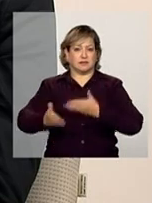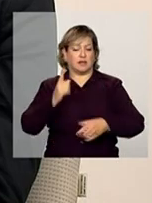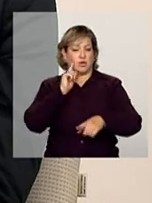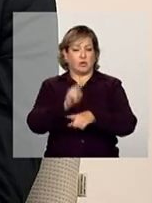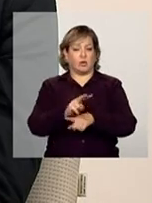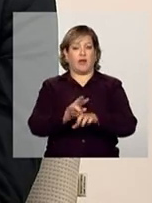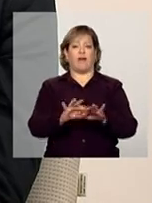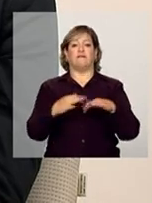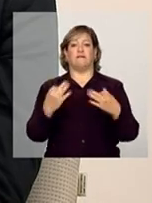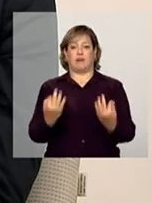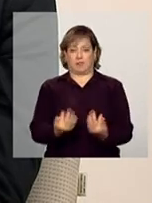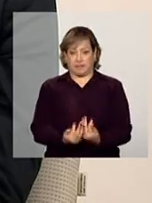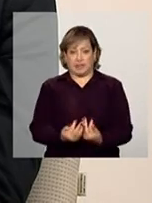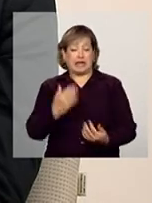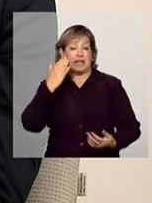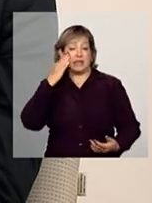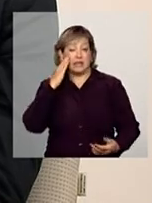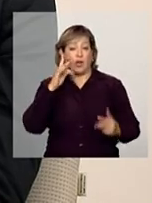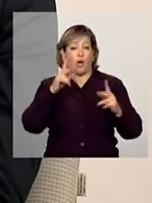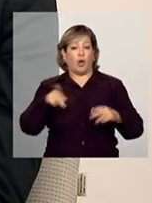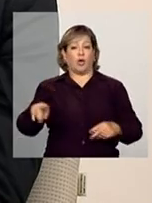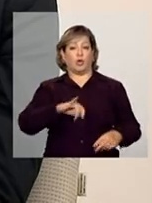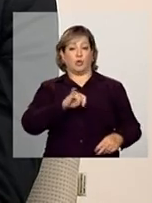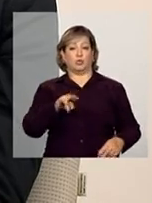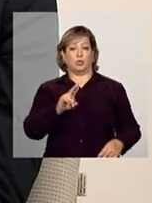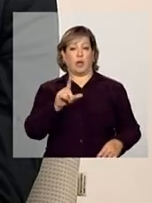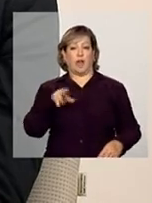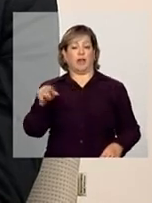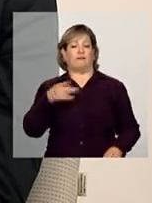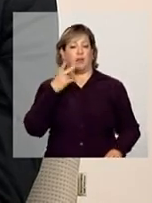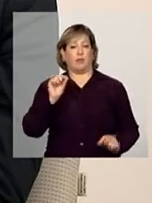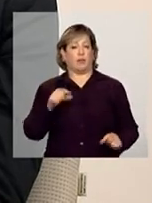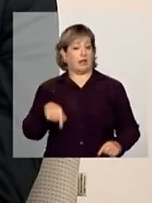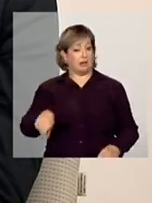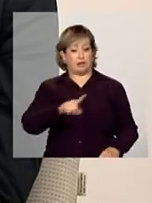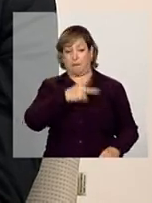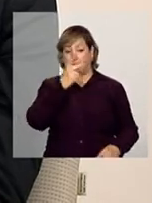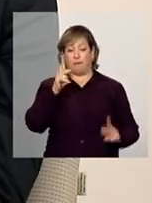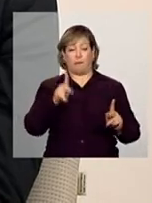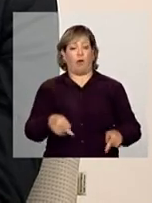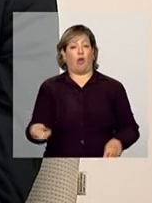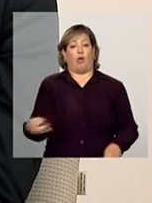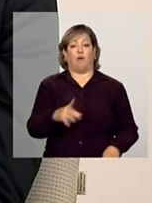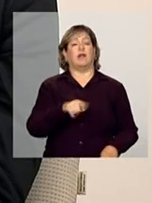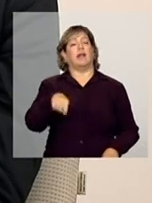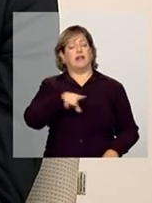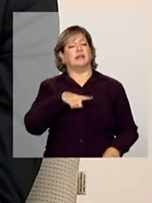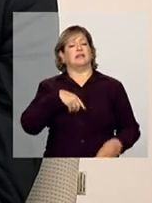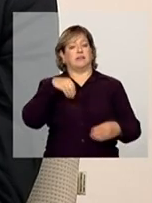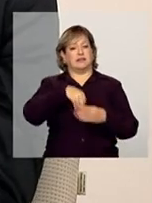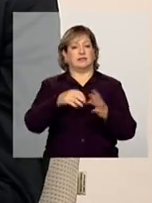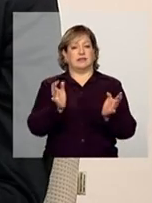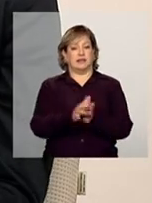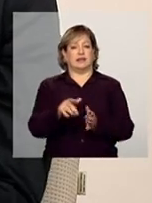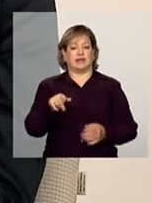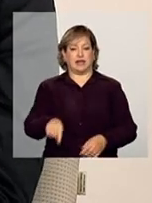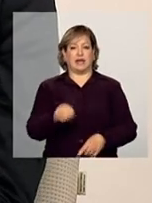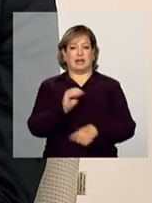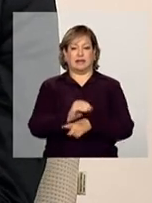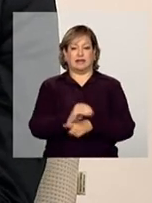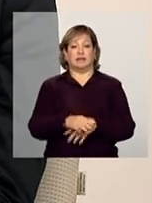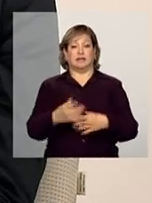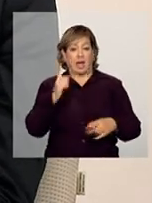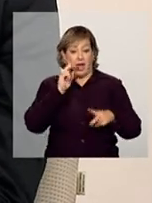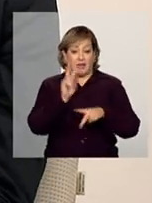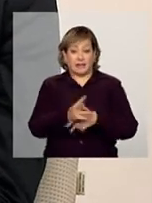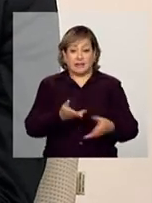famílias, entendendo, como a Juliana colocou, que não é um público novo, é um público já presente da assistência. Então, é importante que a gente esteja atento